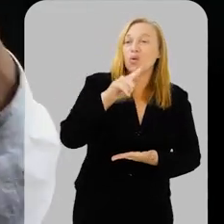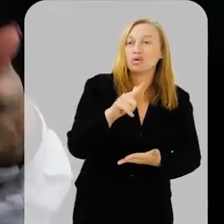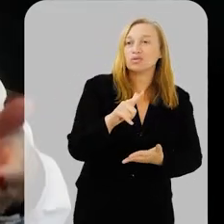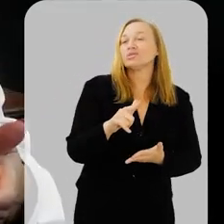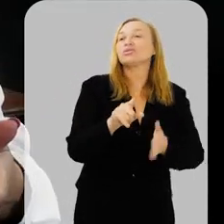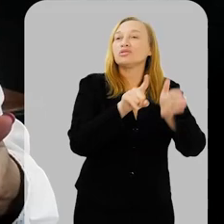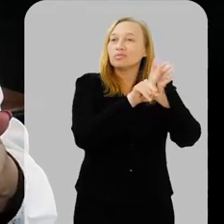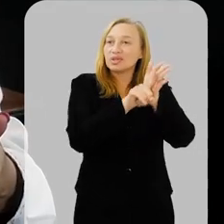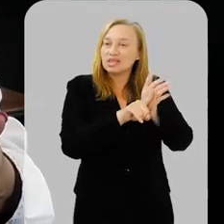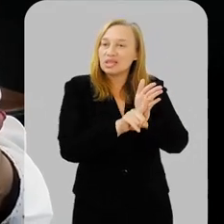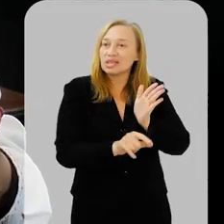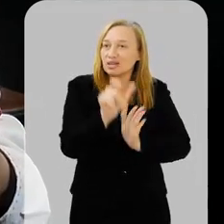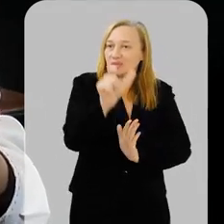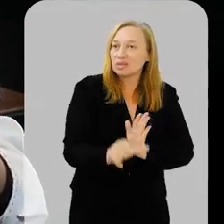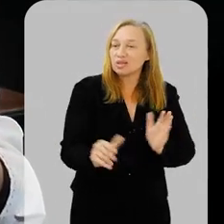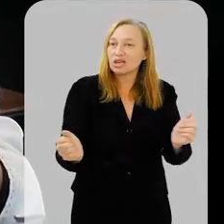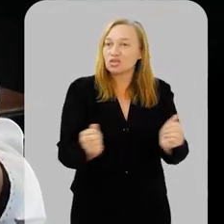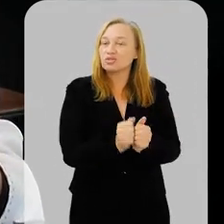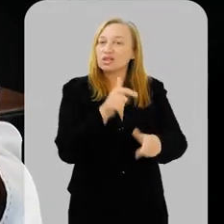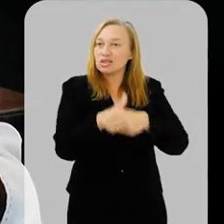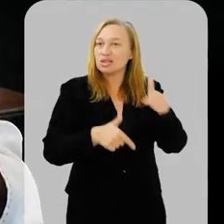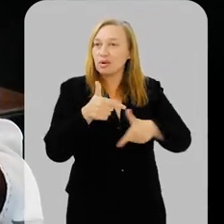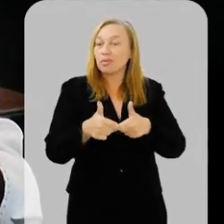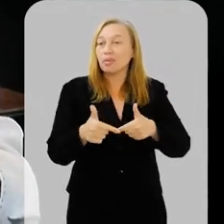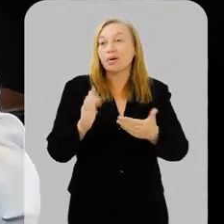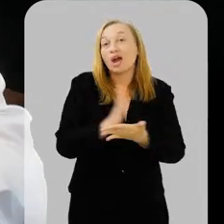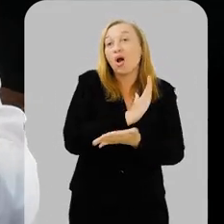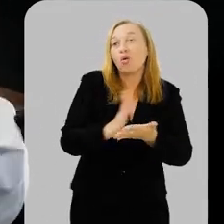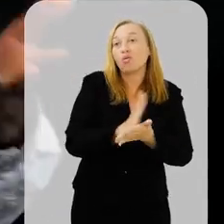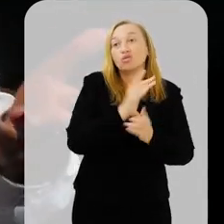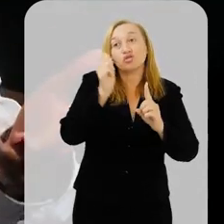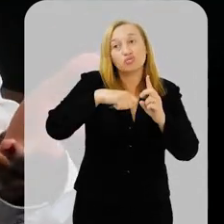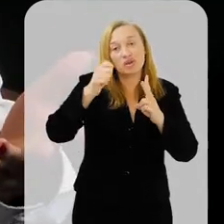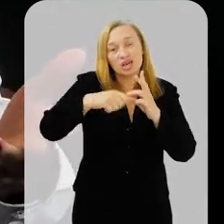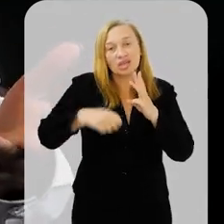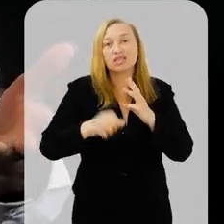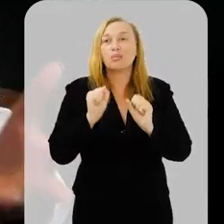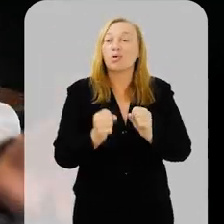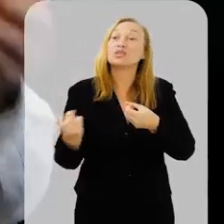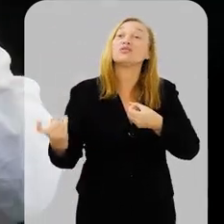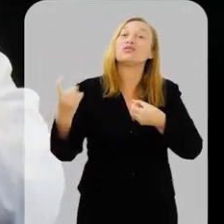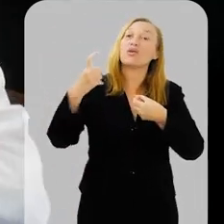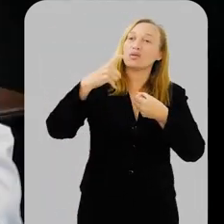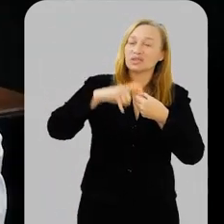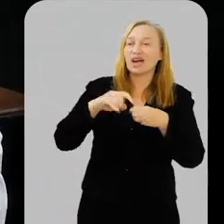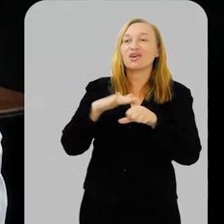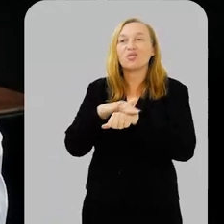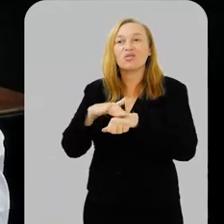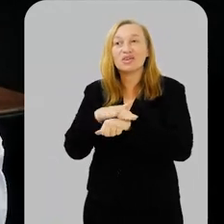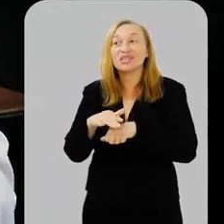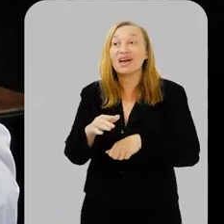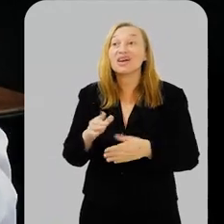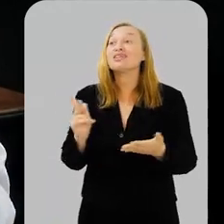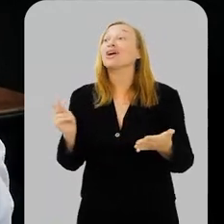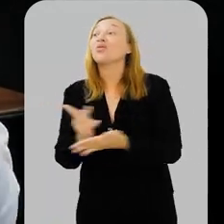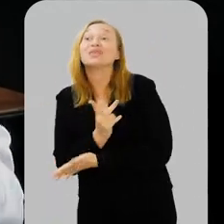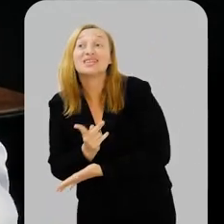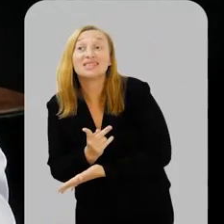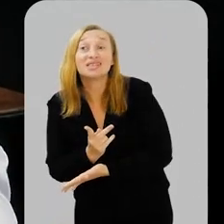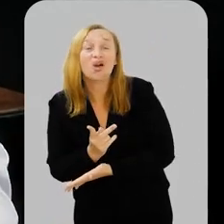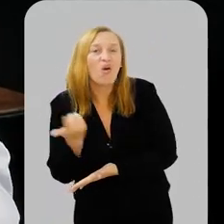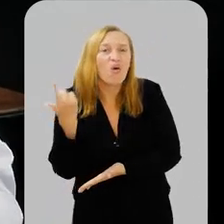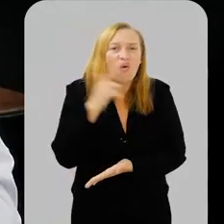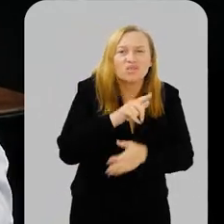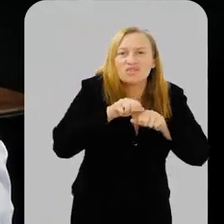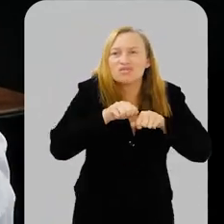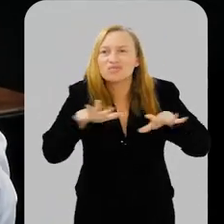e para os outros pesquisadores também que participam desse trabalho para que daqui a alguns meses a gente possa voltar e conversar. E aí,